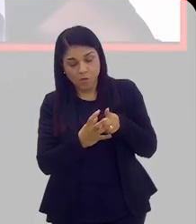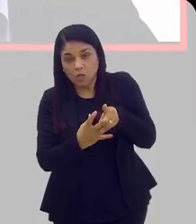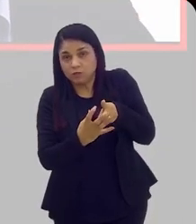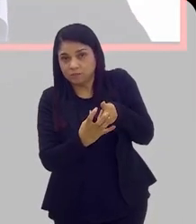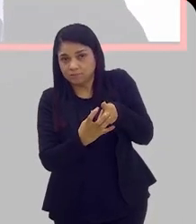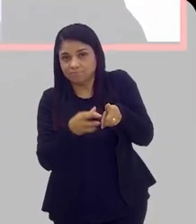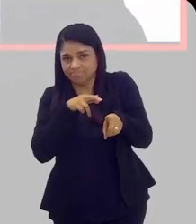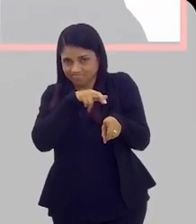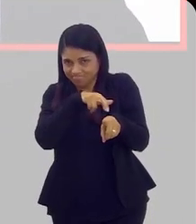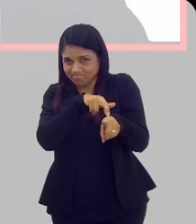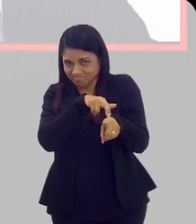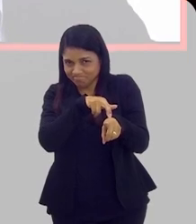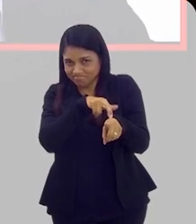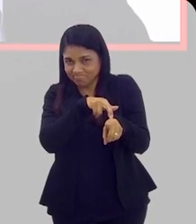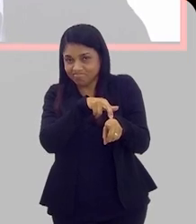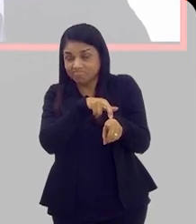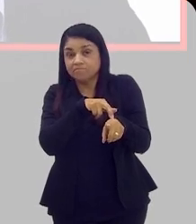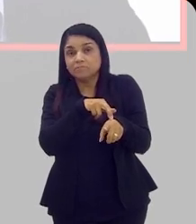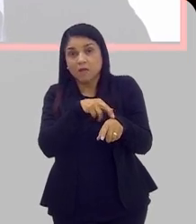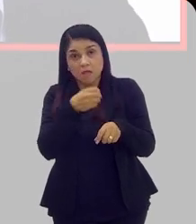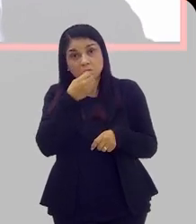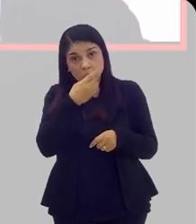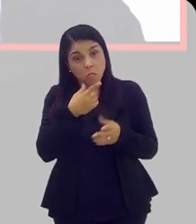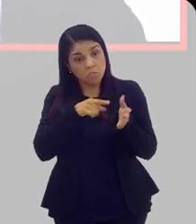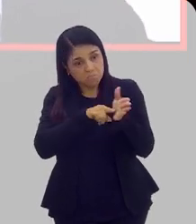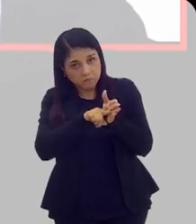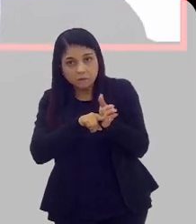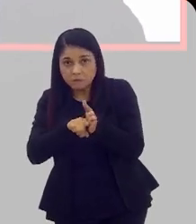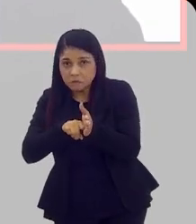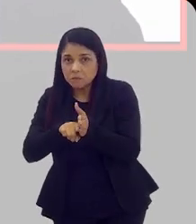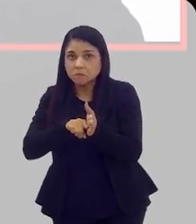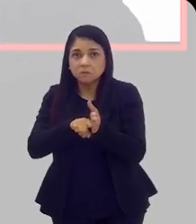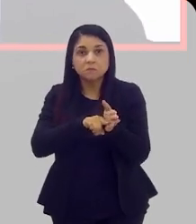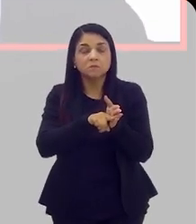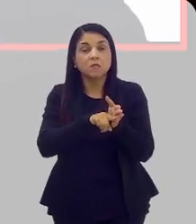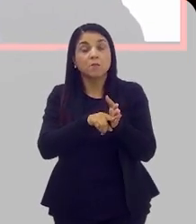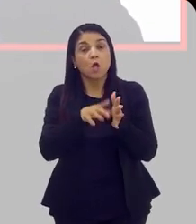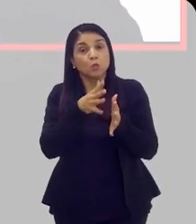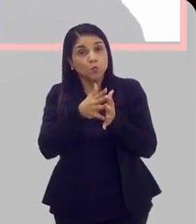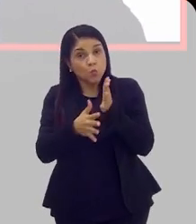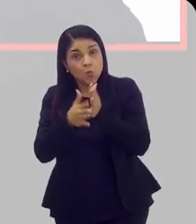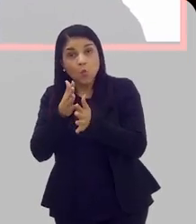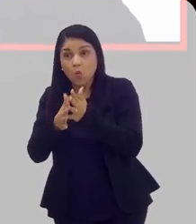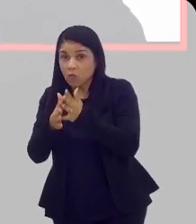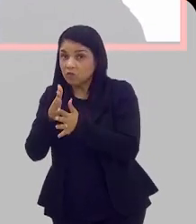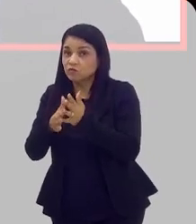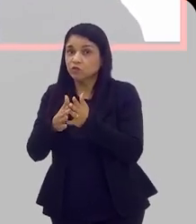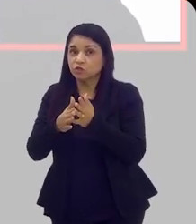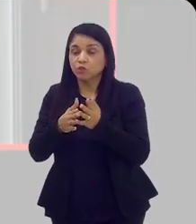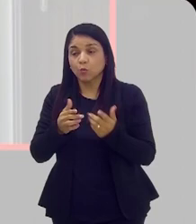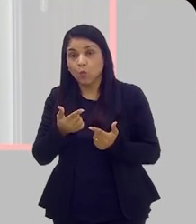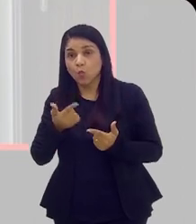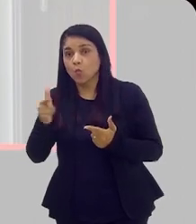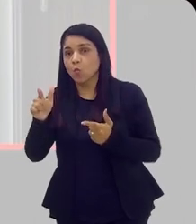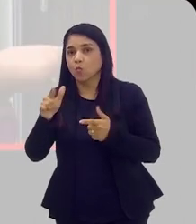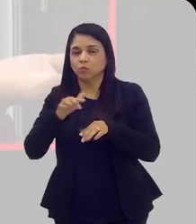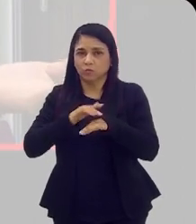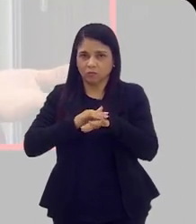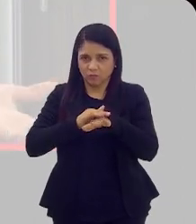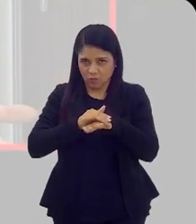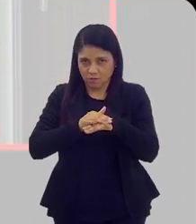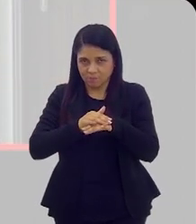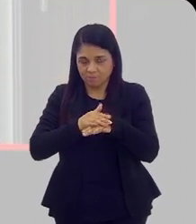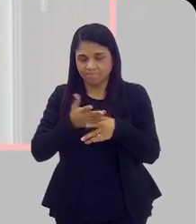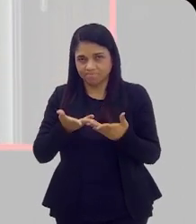da próstata aumentando, né? E é importante checar, porque até pro paciente não confundir isso com o sintoma de uma